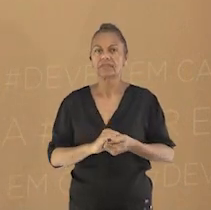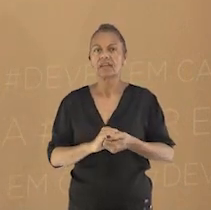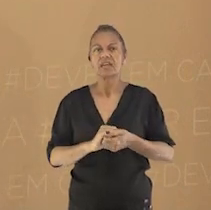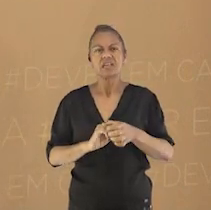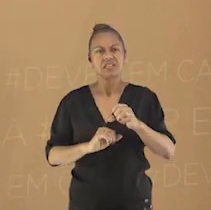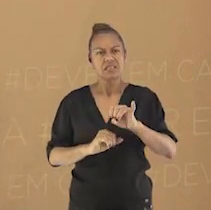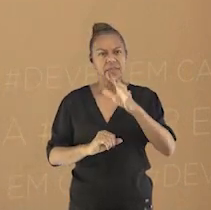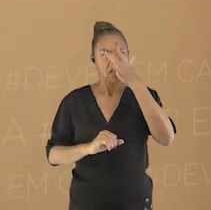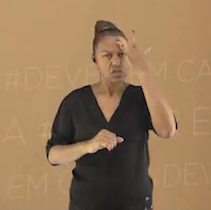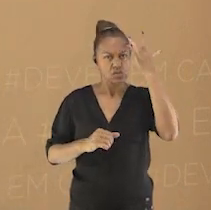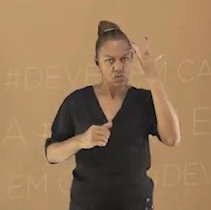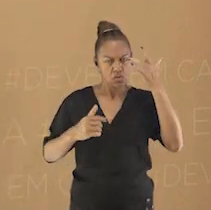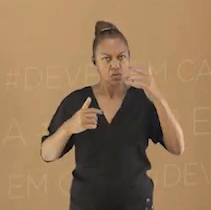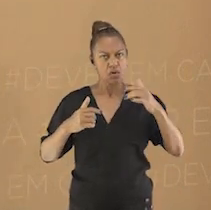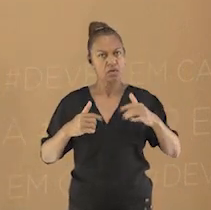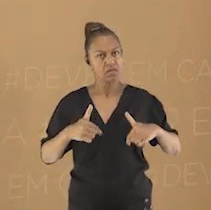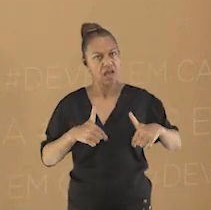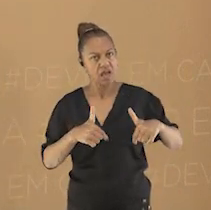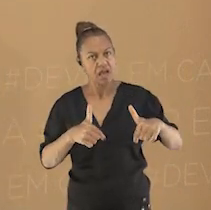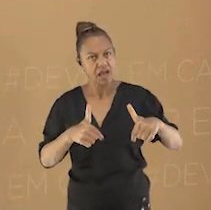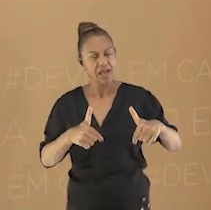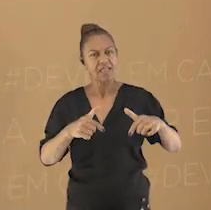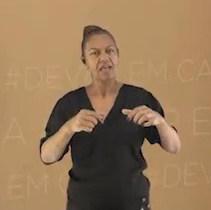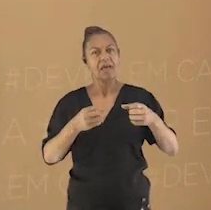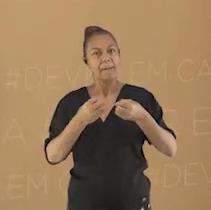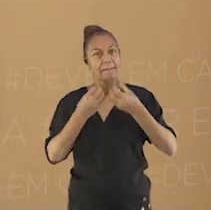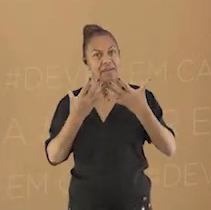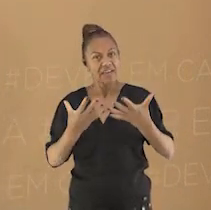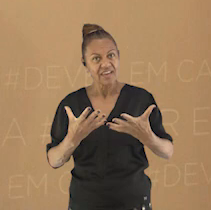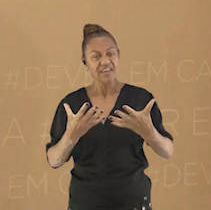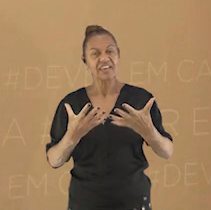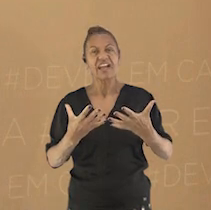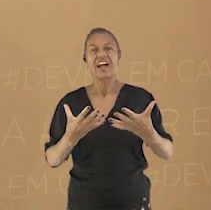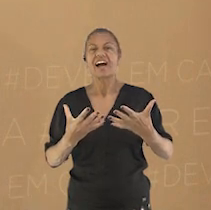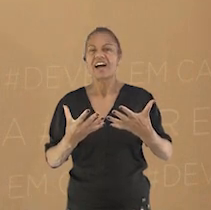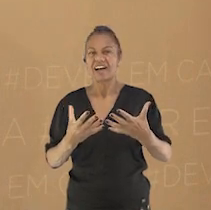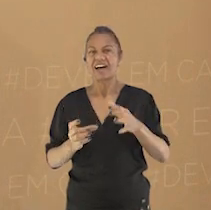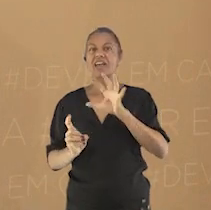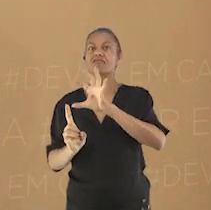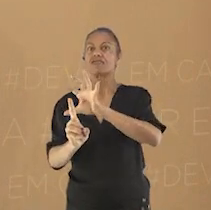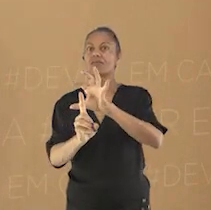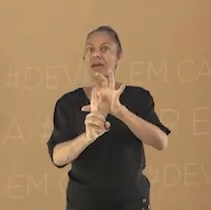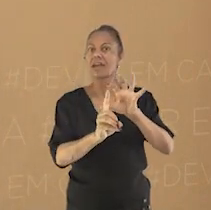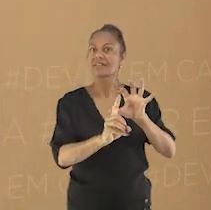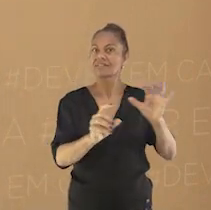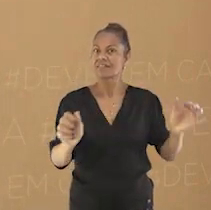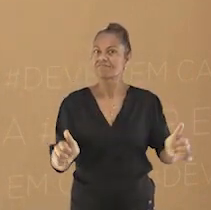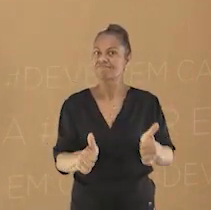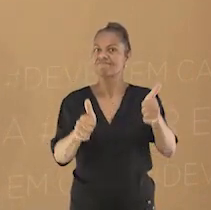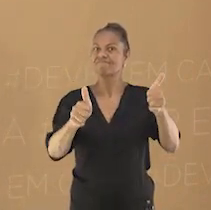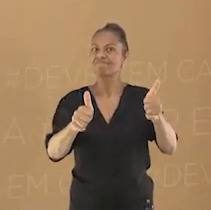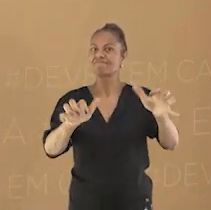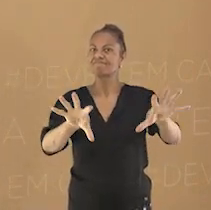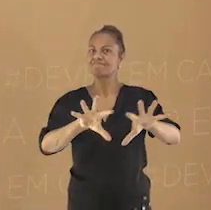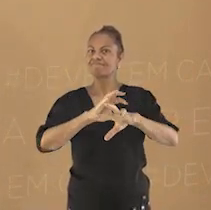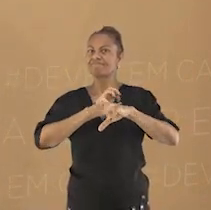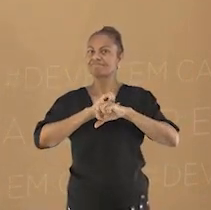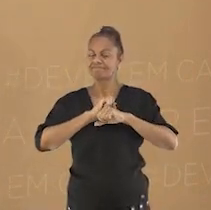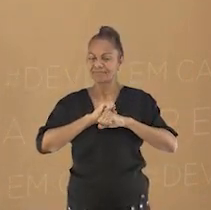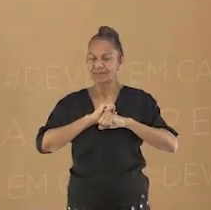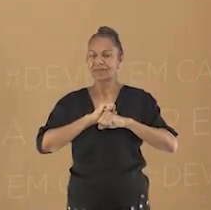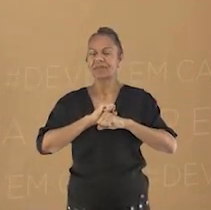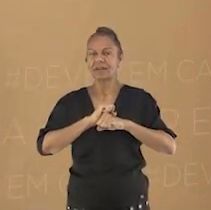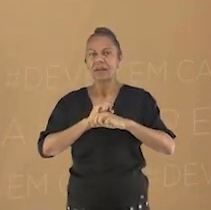coloca esses ensinamentos em prática, o bem alcança outras pessoas ao seu redor. Afinal,